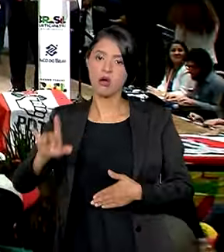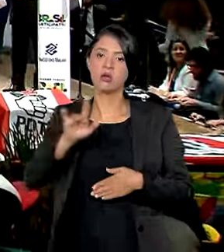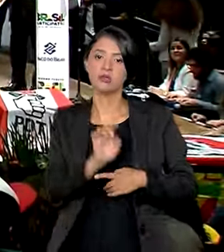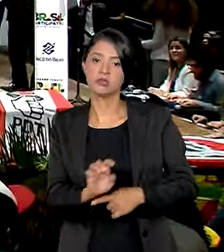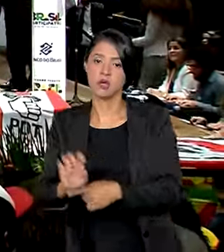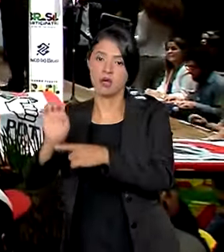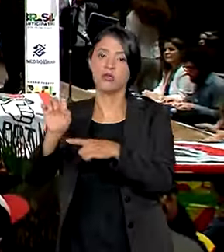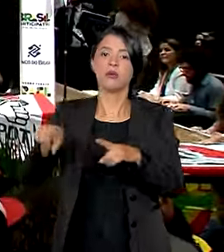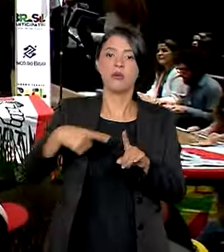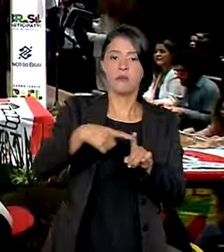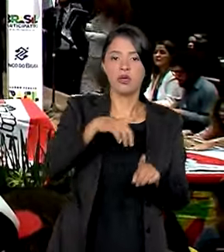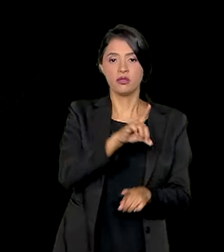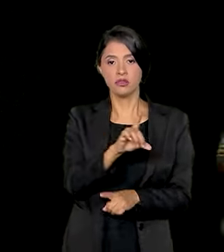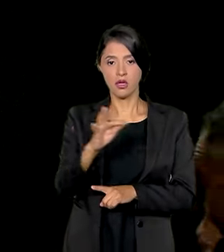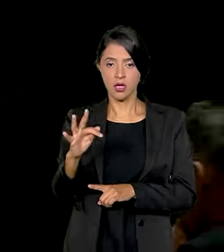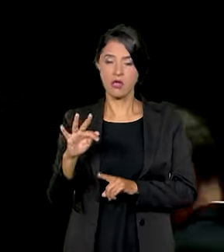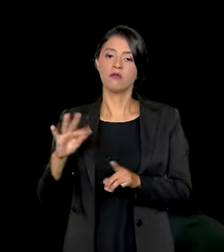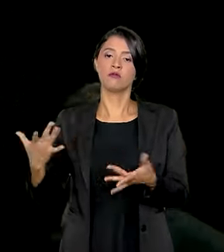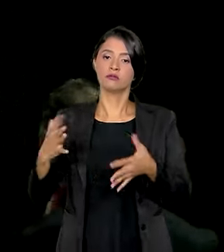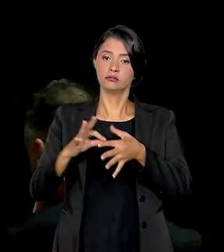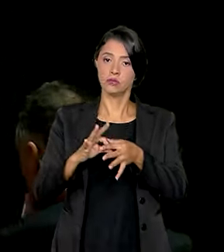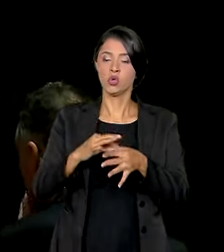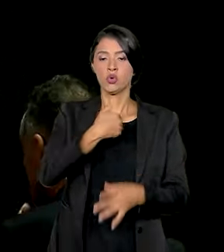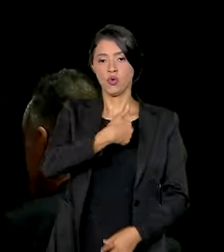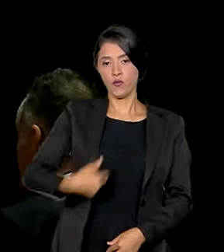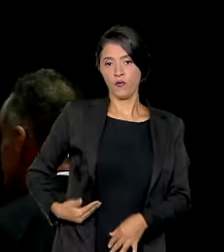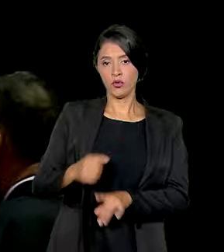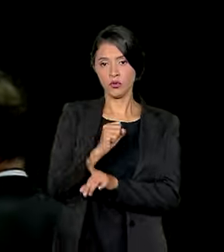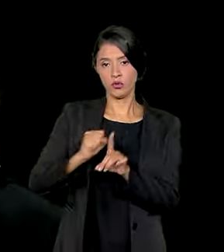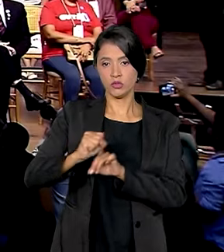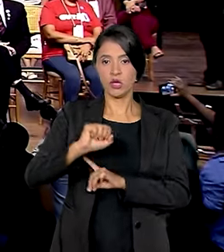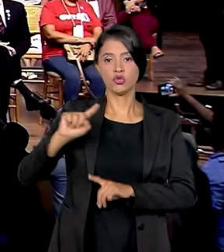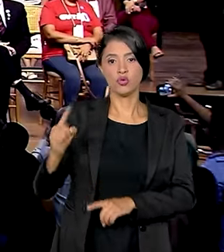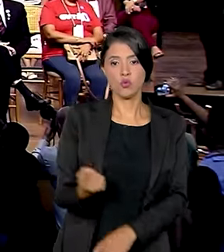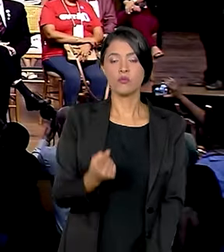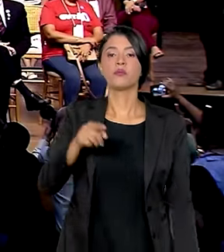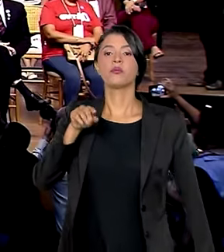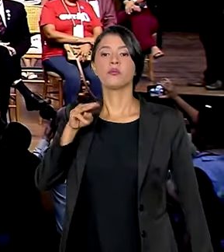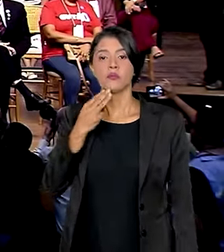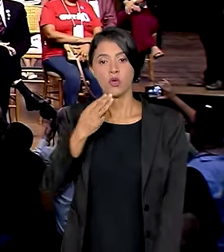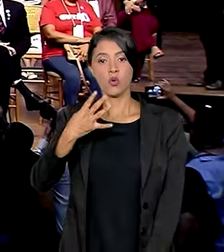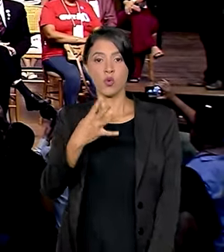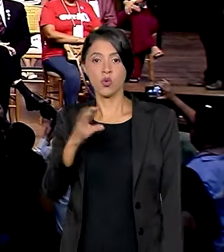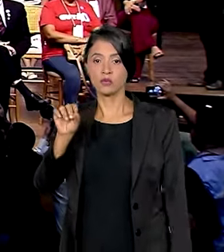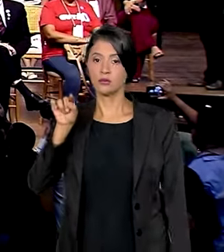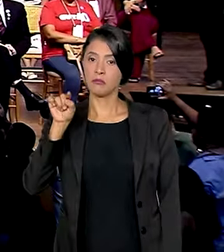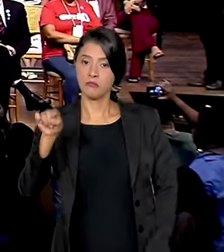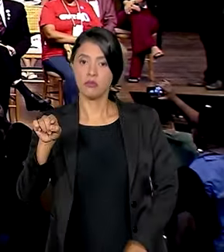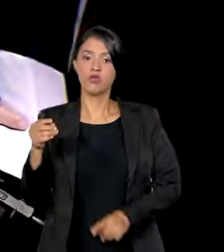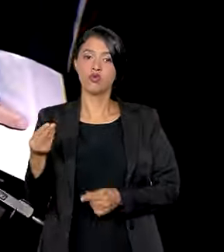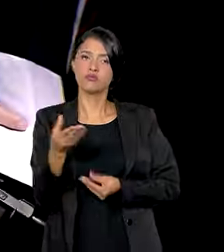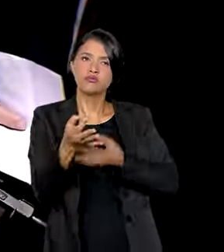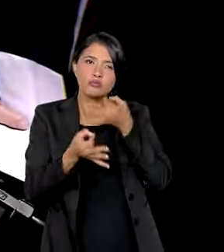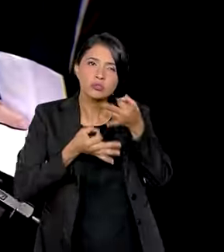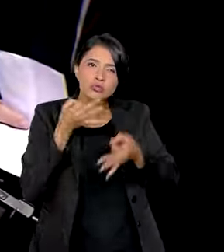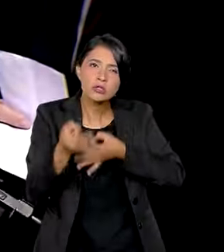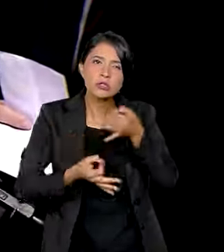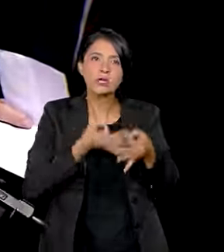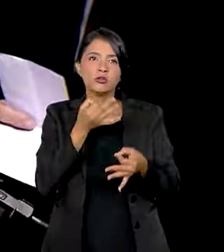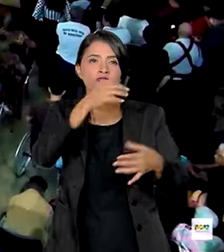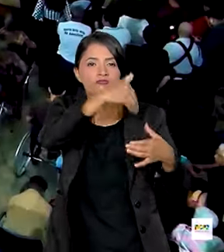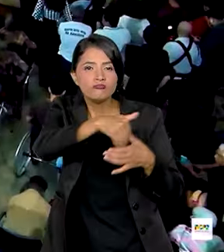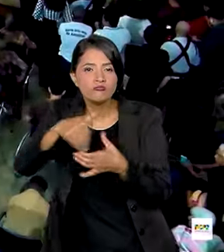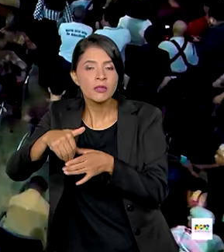estado e no Distrito Federal reuniram governo e sociedade. Um milhão e quatrocentas mil deram sugestões,